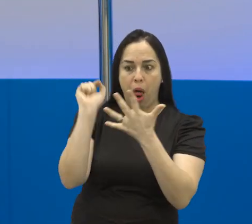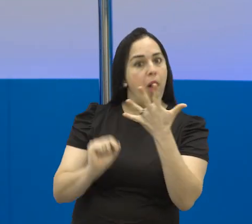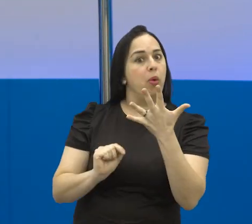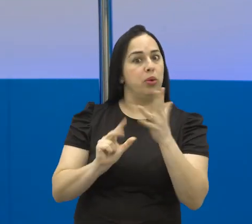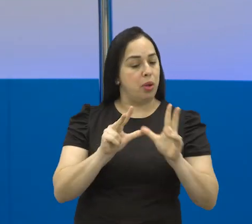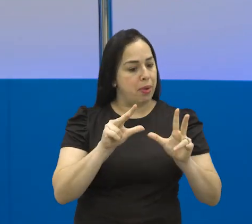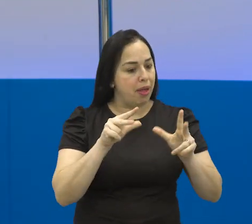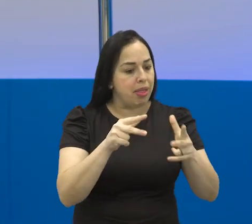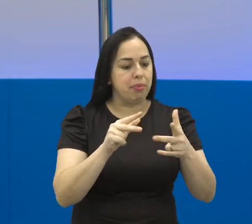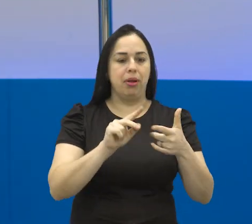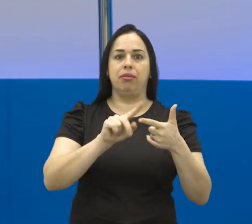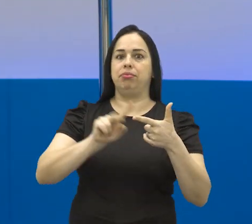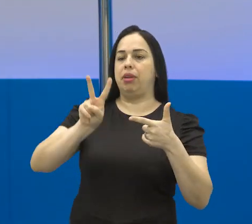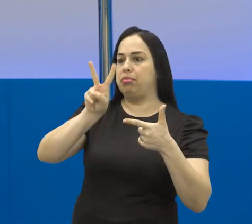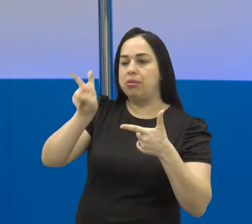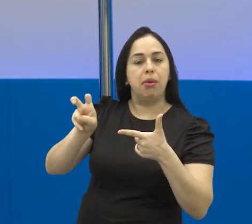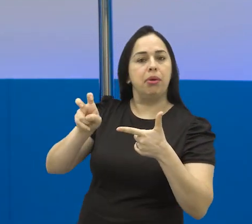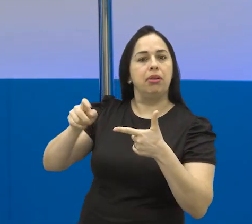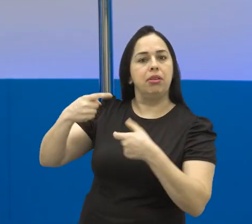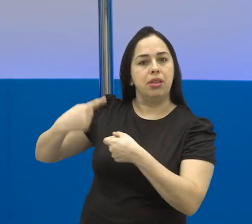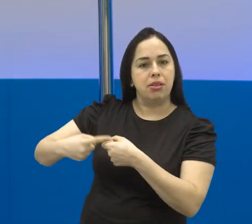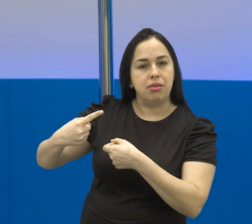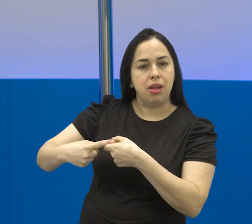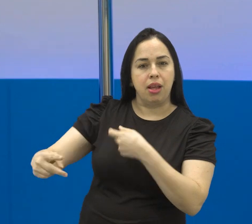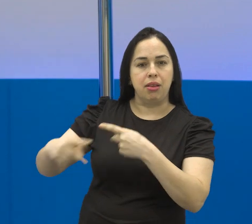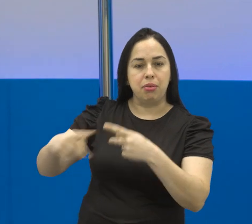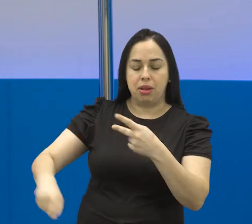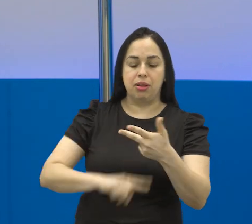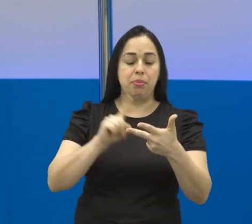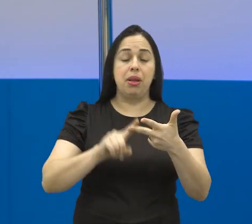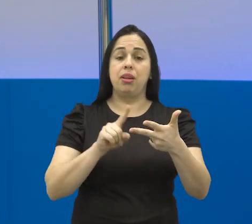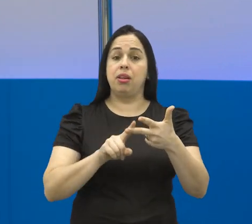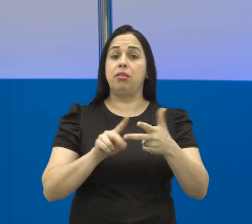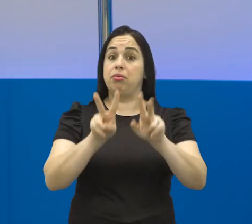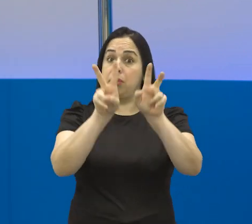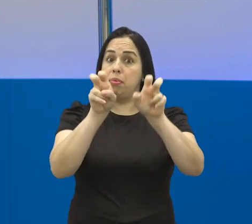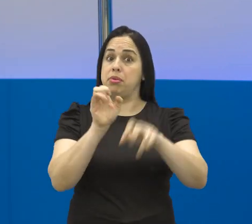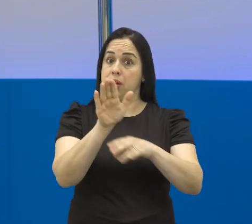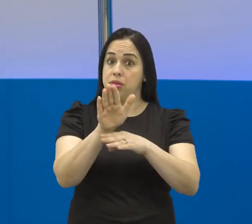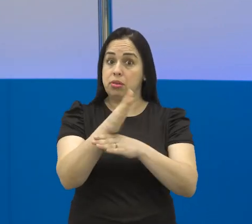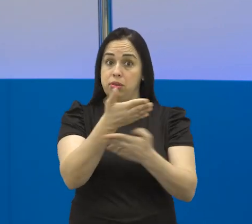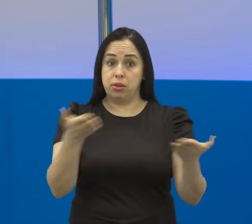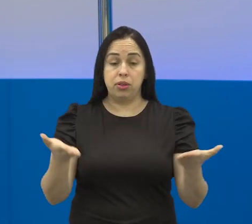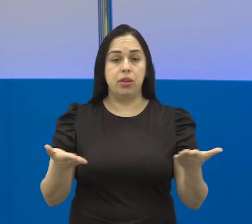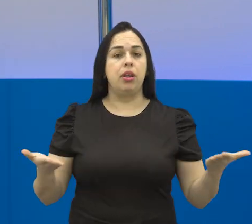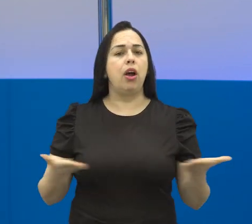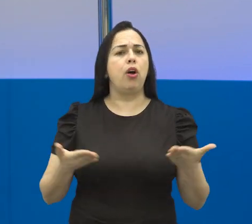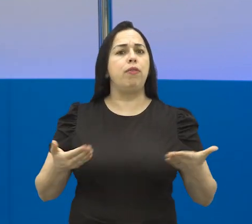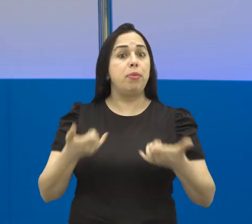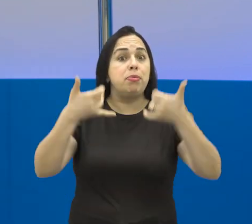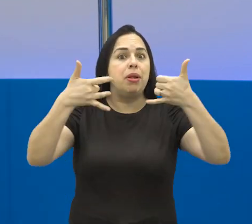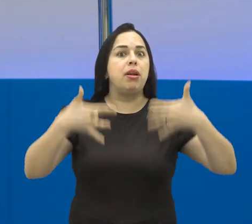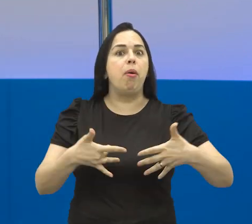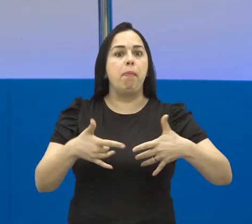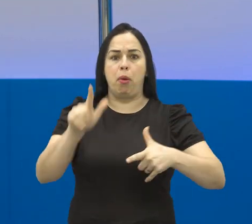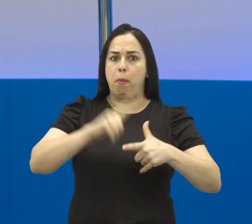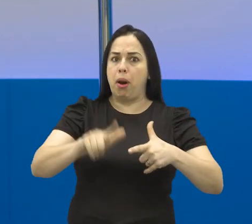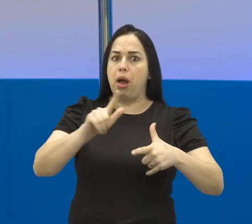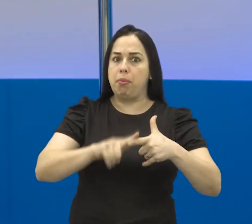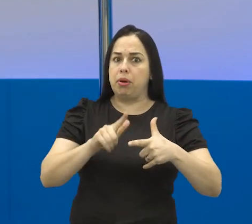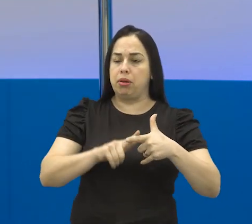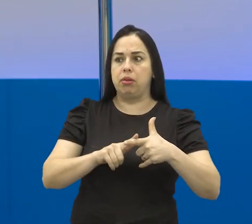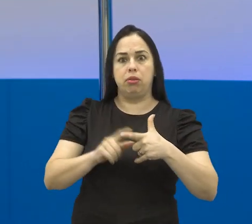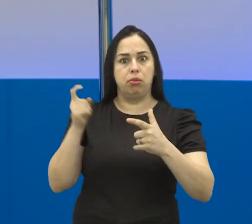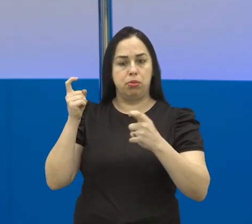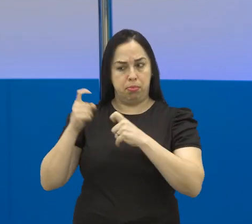informação sobre a Câmara, sobre a cidade e prestação de serviço. Hoje vamos falar sobre um problema que desperta a preocupação da